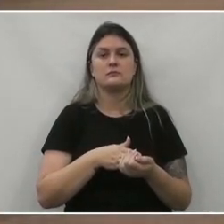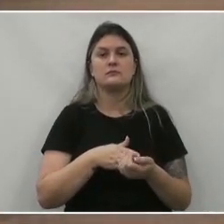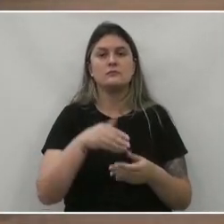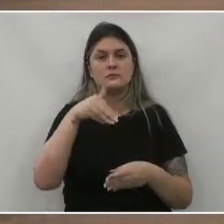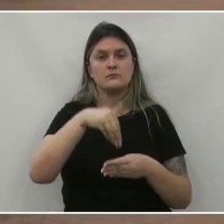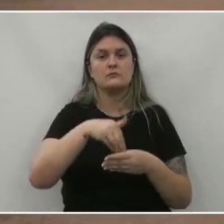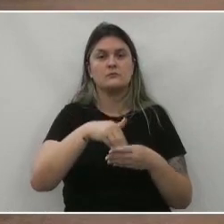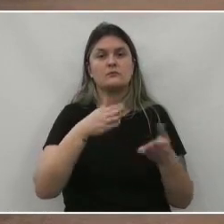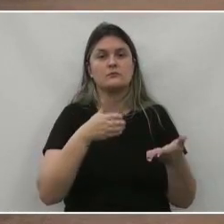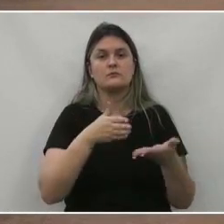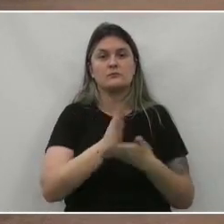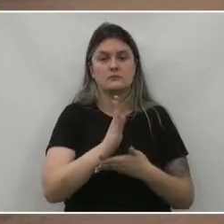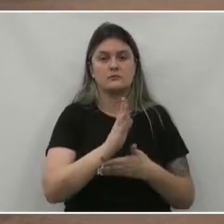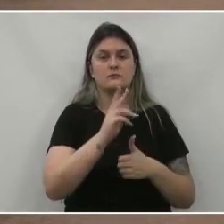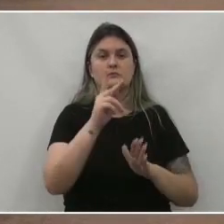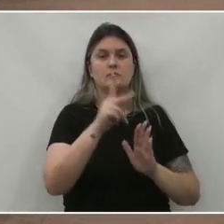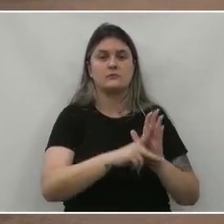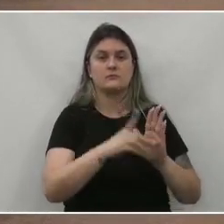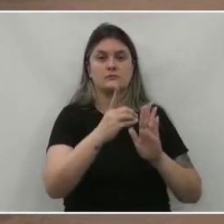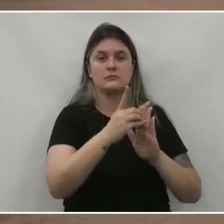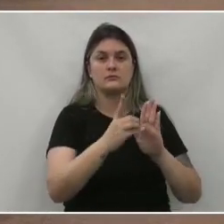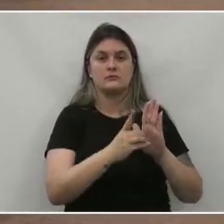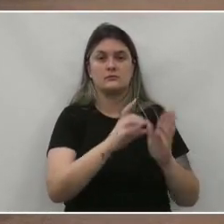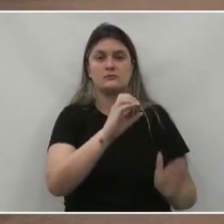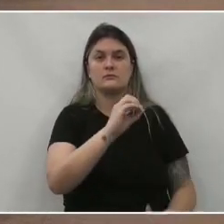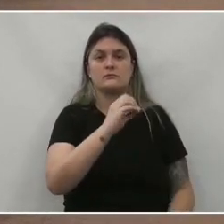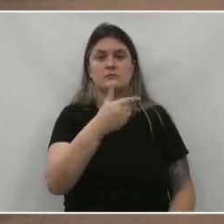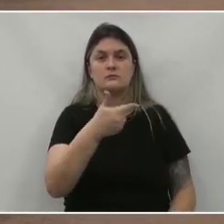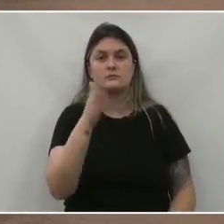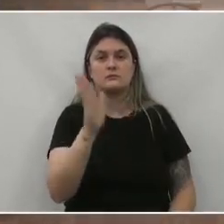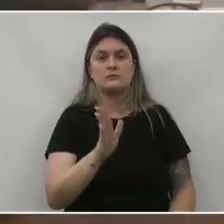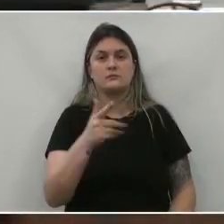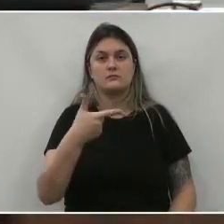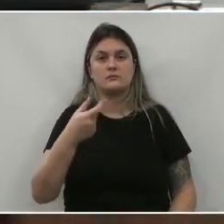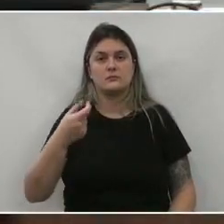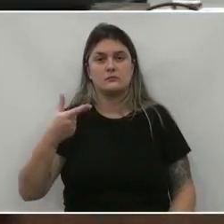favorável ao projeto de decreto 2 de 2020